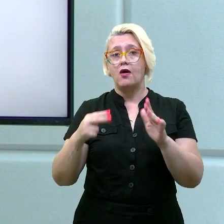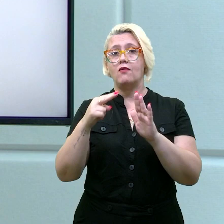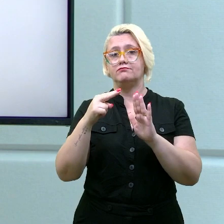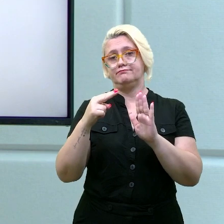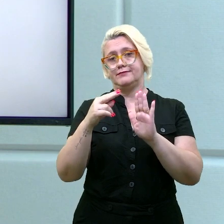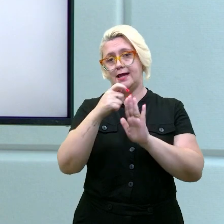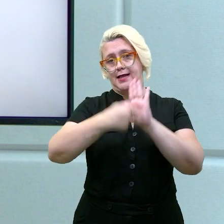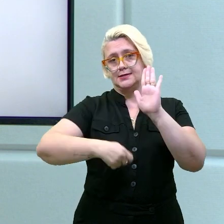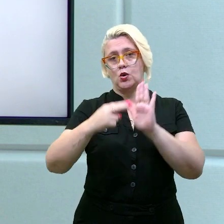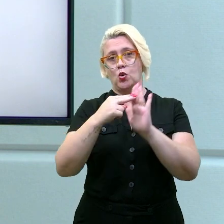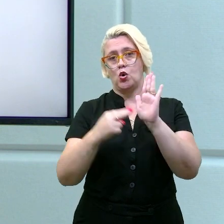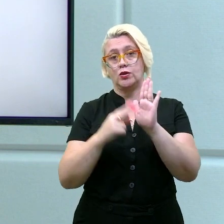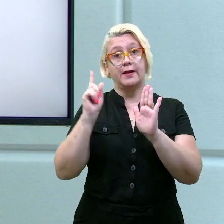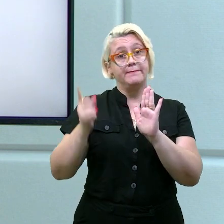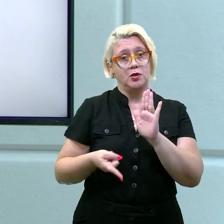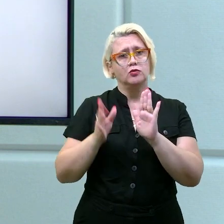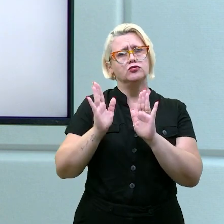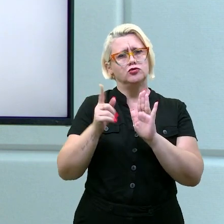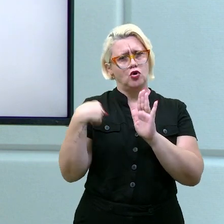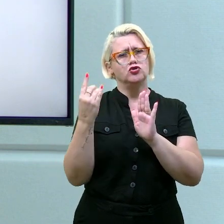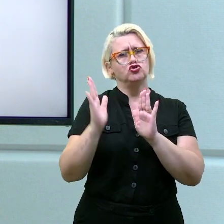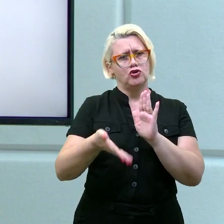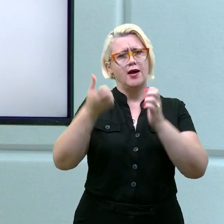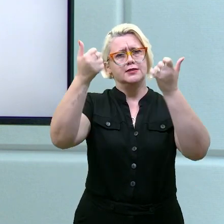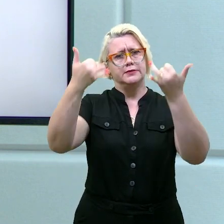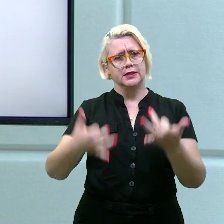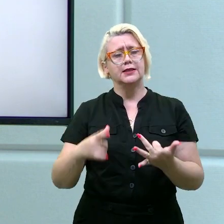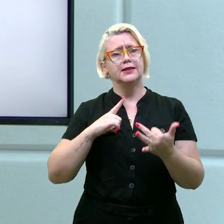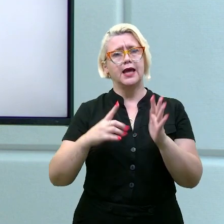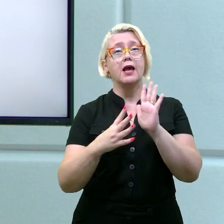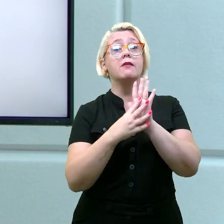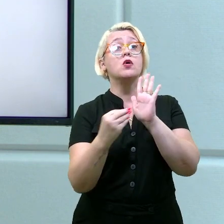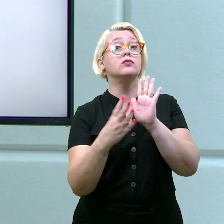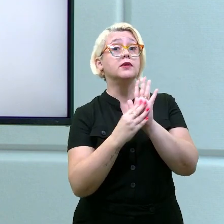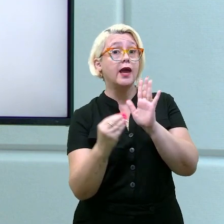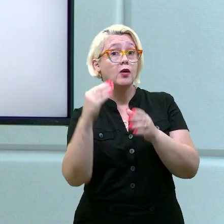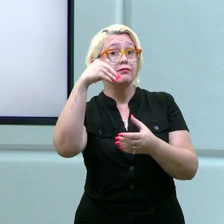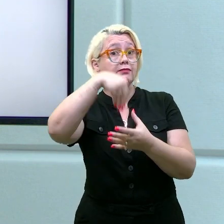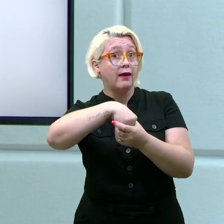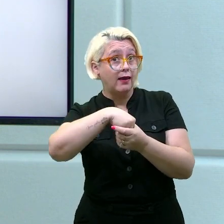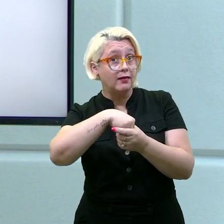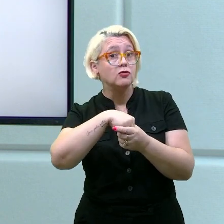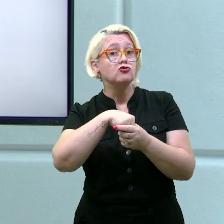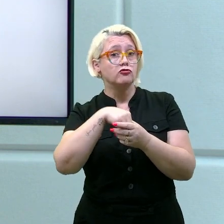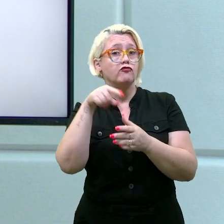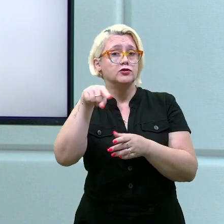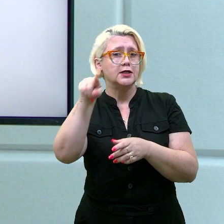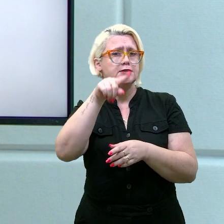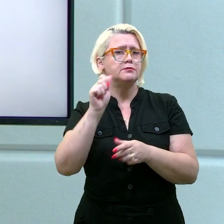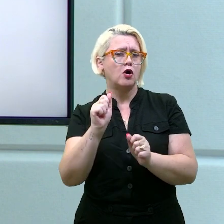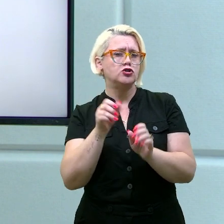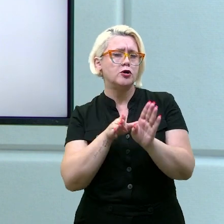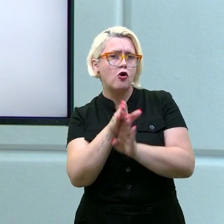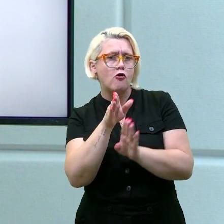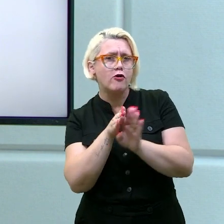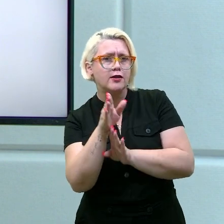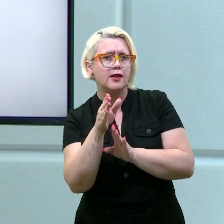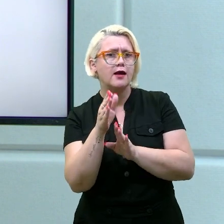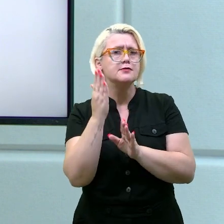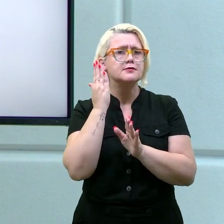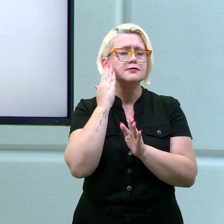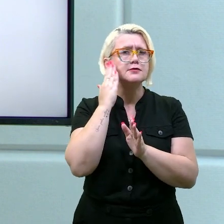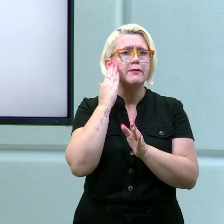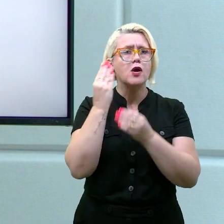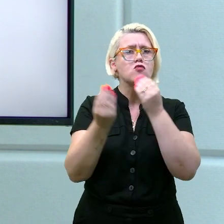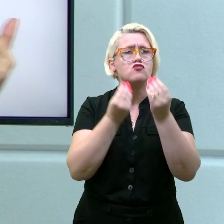E lá, nós já falamos, tem aquele modelo de redação que orienta vocês sobre as partes da